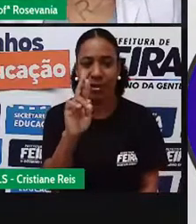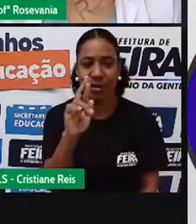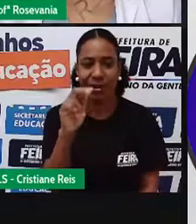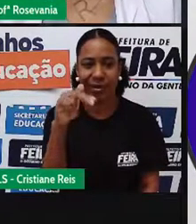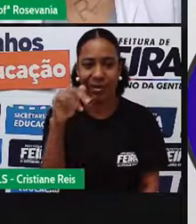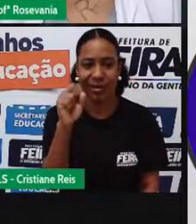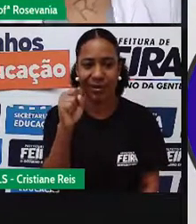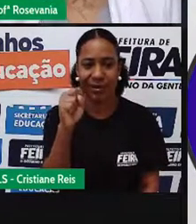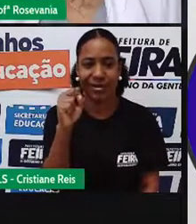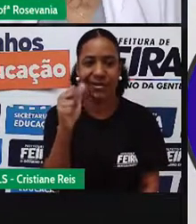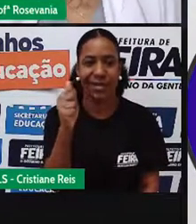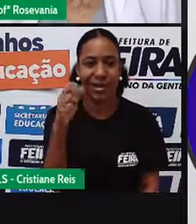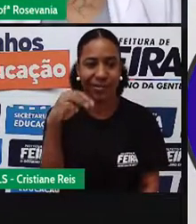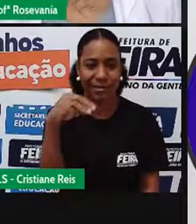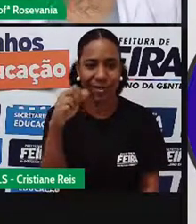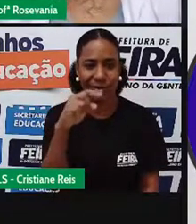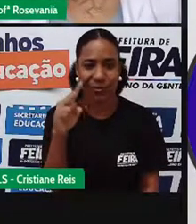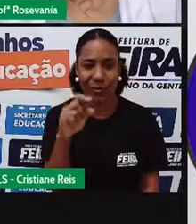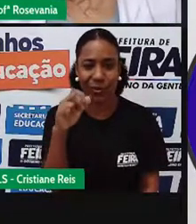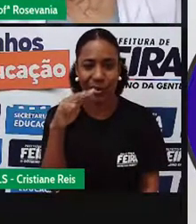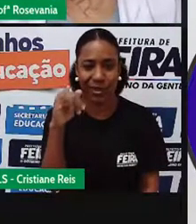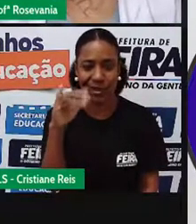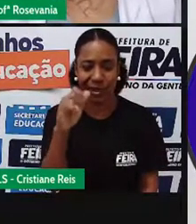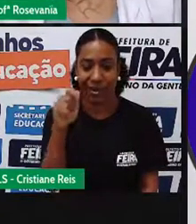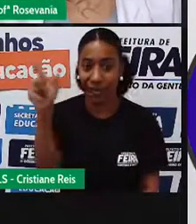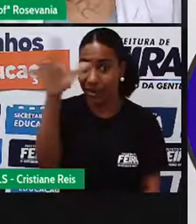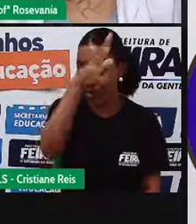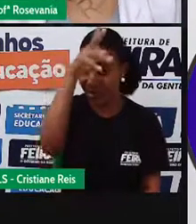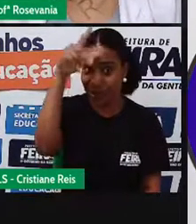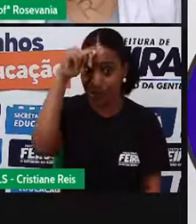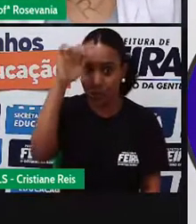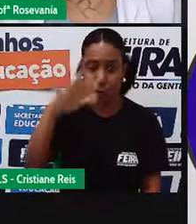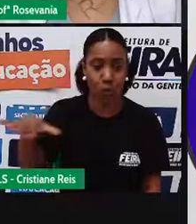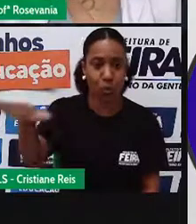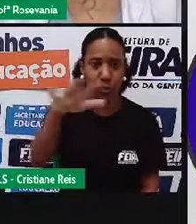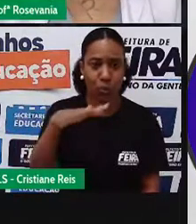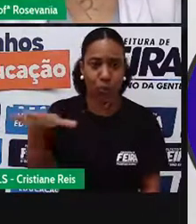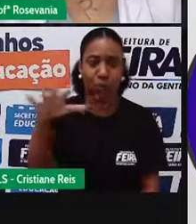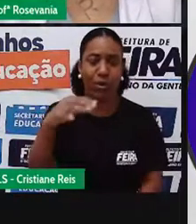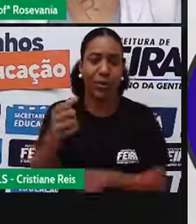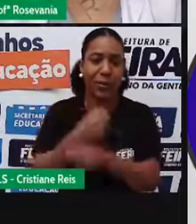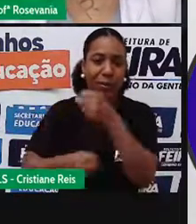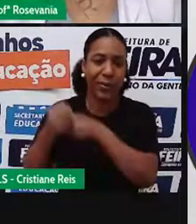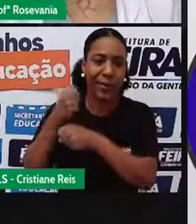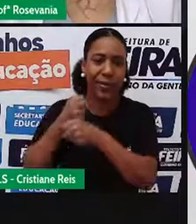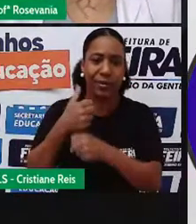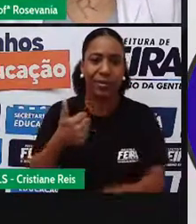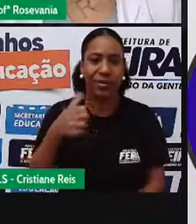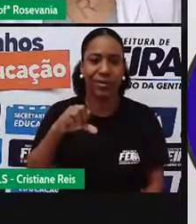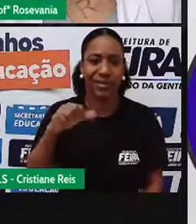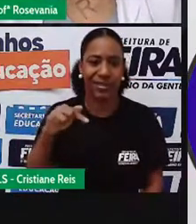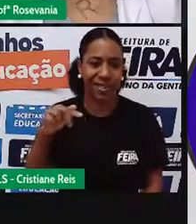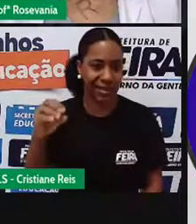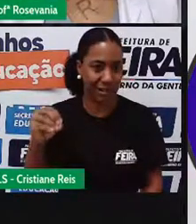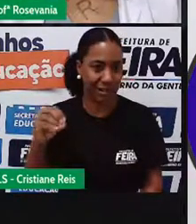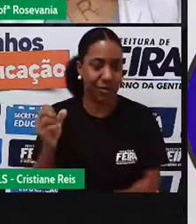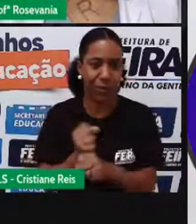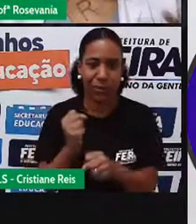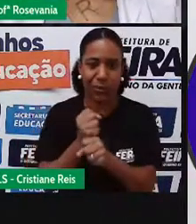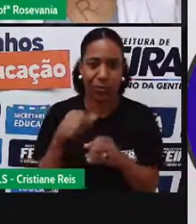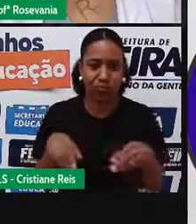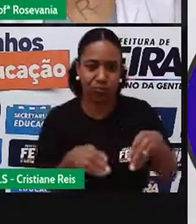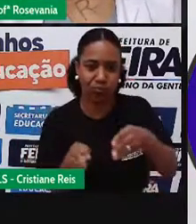70, né, que ela começou a ser construída, até hoje, né, não tem processos de pavimentação, não tem, assim, uma